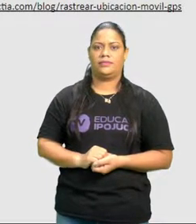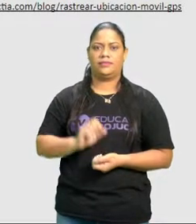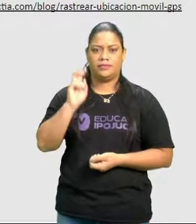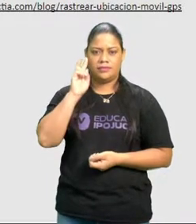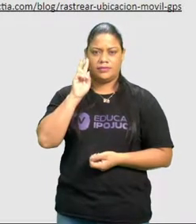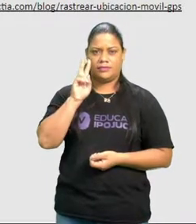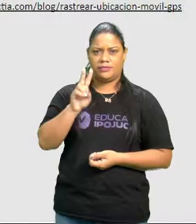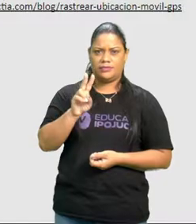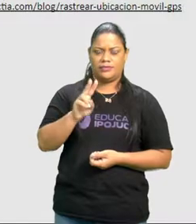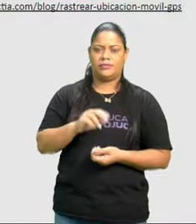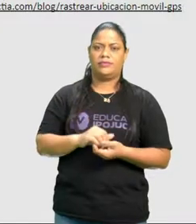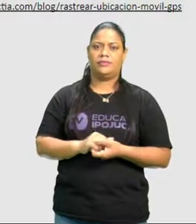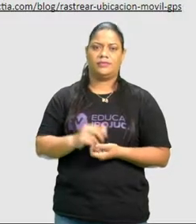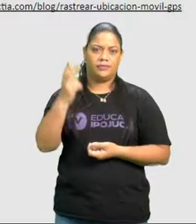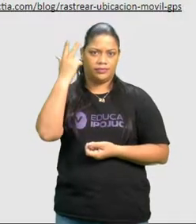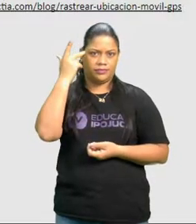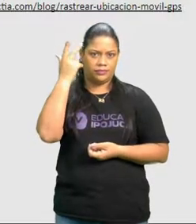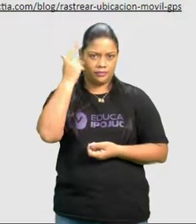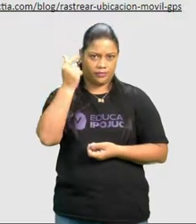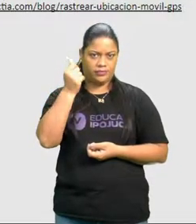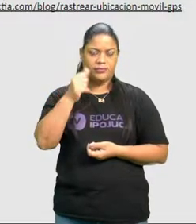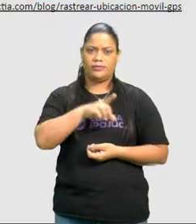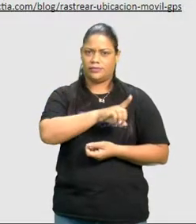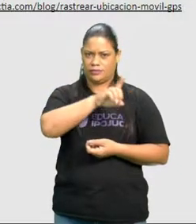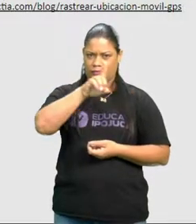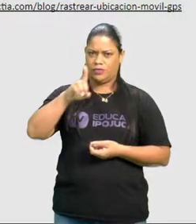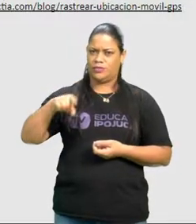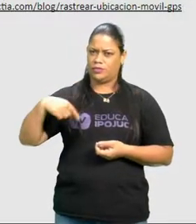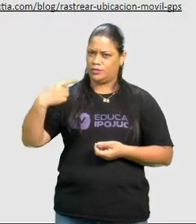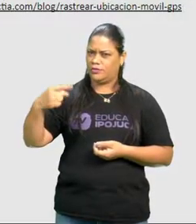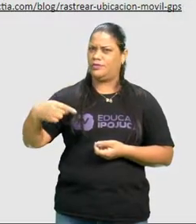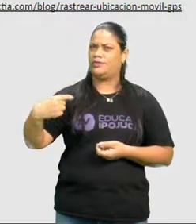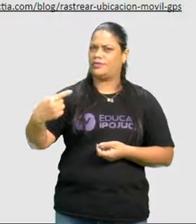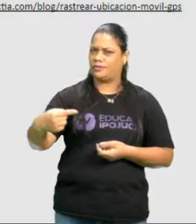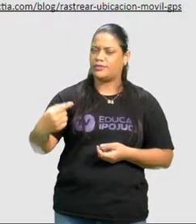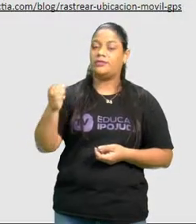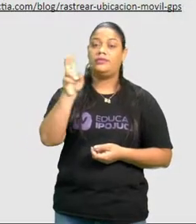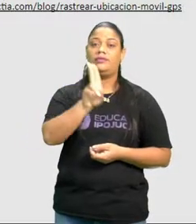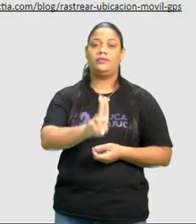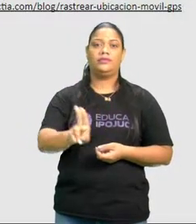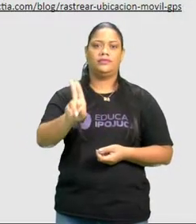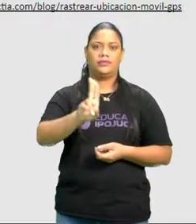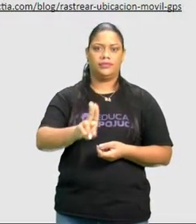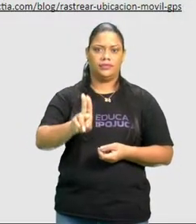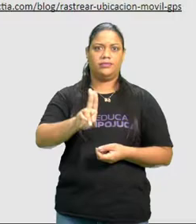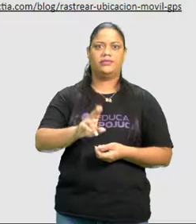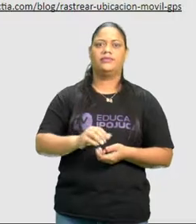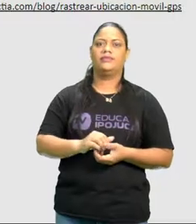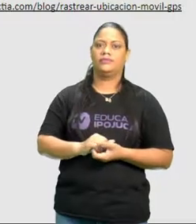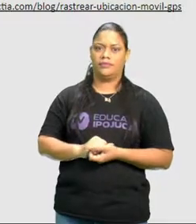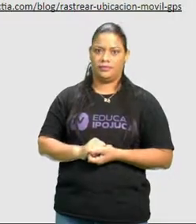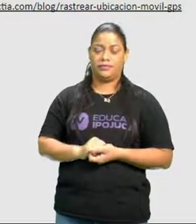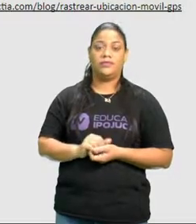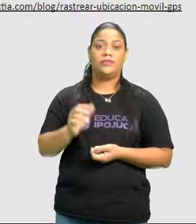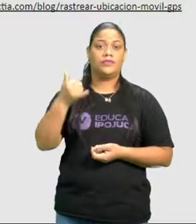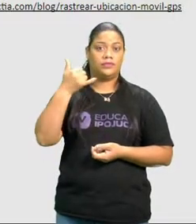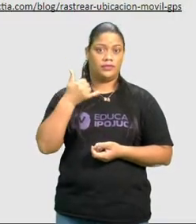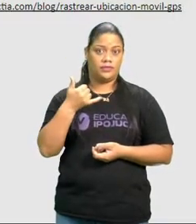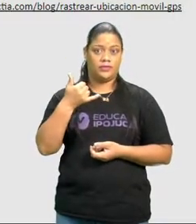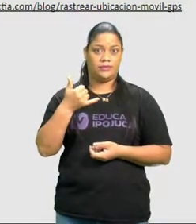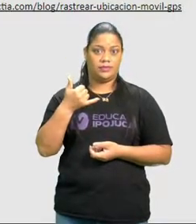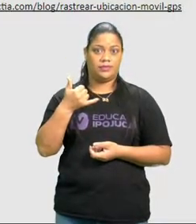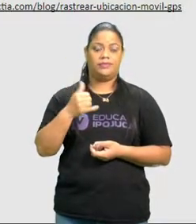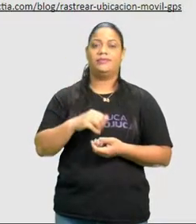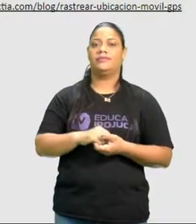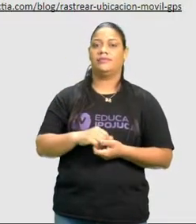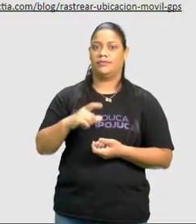Percebendo aqui o que é comum no nosso dia a dia e na imagem, a gente utilizar um guia pelo celular, que